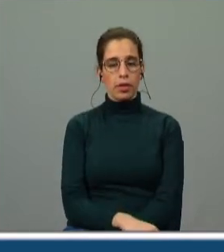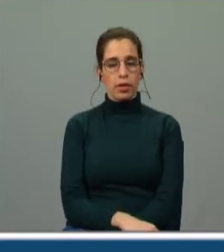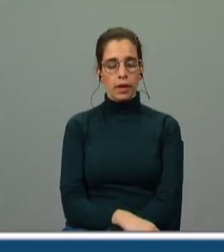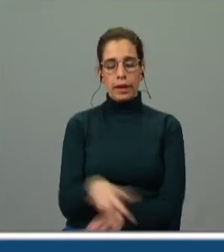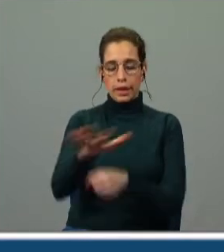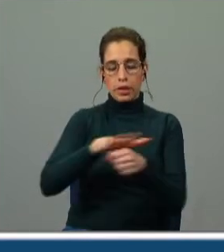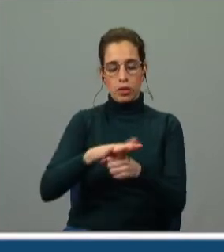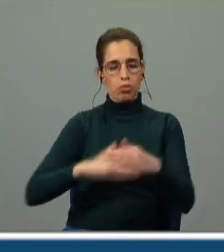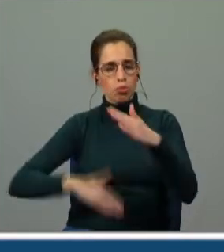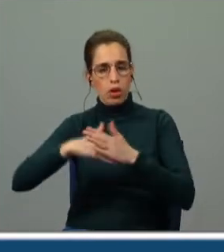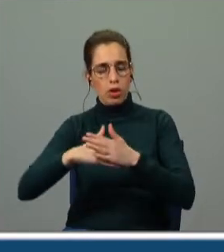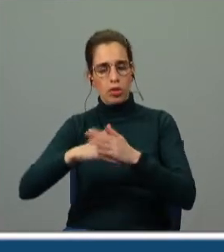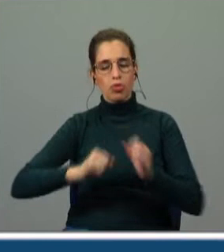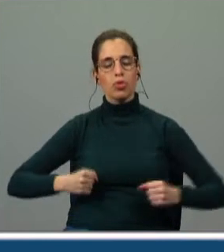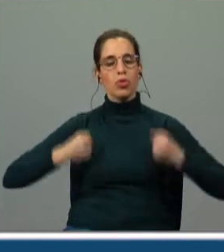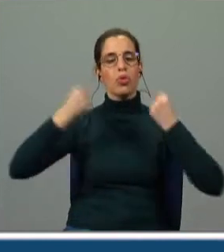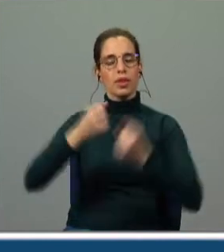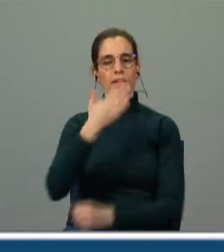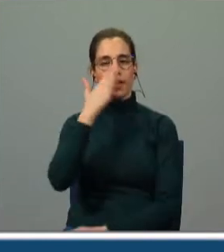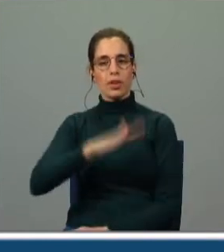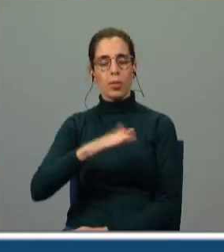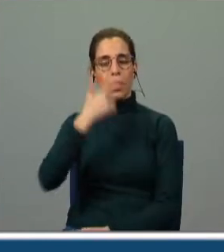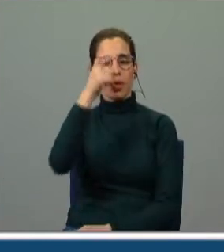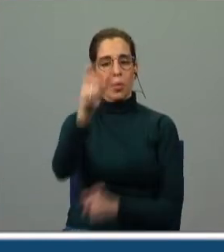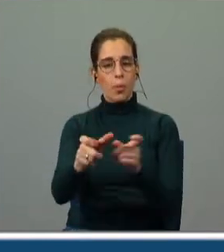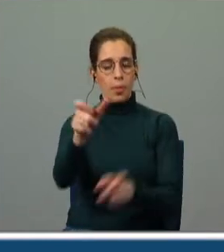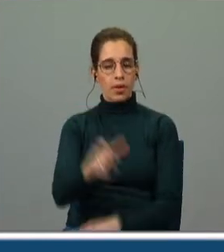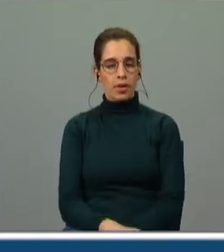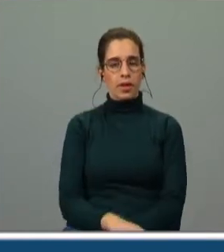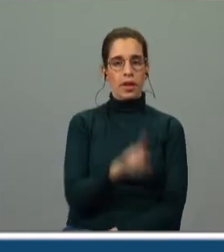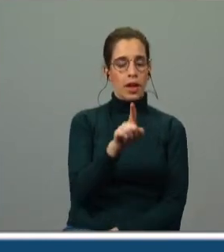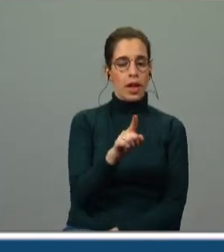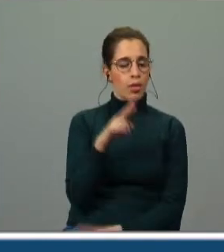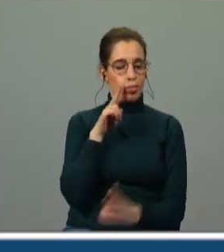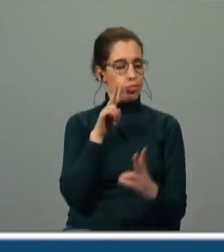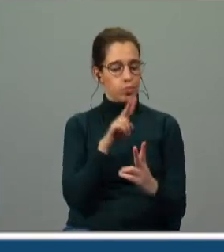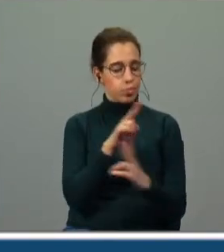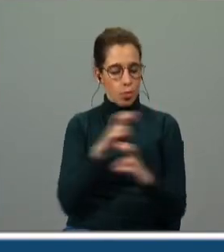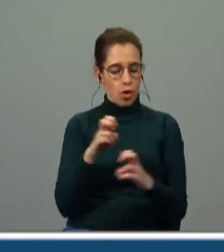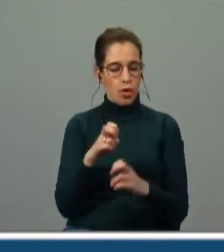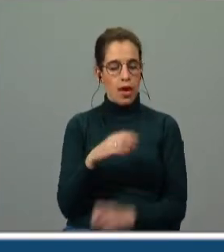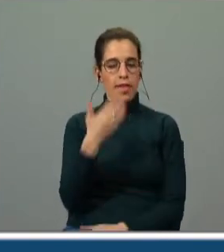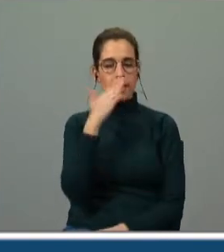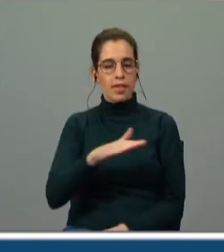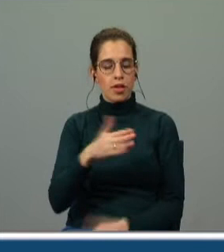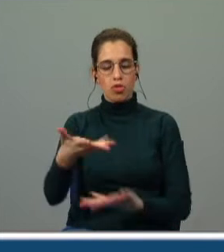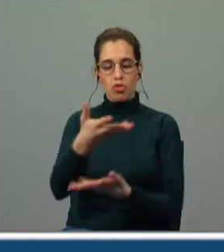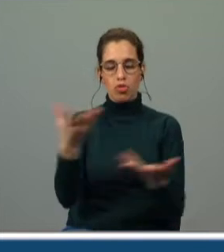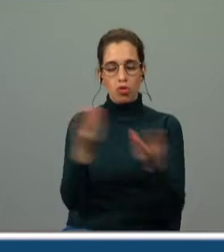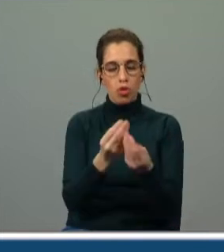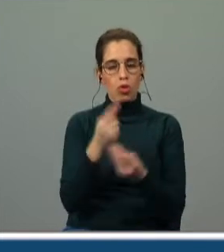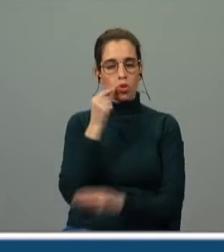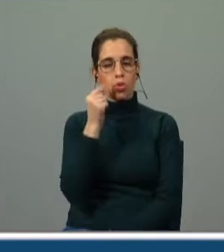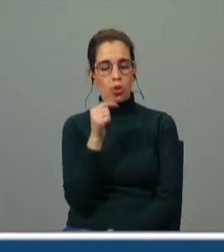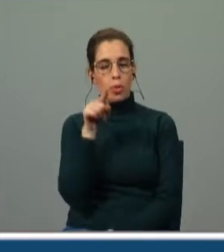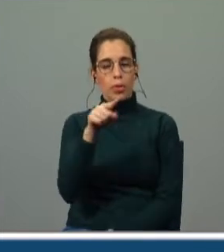em situações extremas eles são capazes de ter atitudes humanas uma vez que ela não encontrou essas atitudes junto dos homens é o que ela nos diz nesta